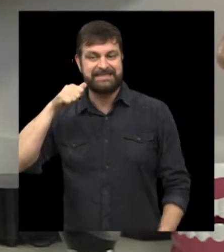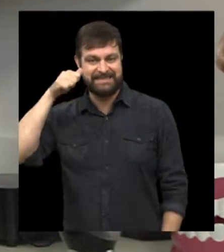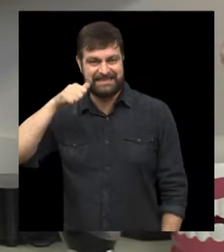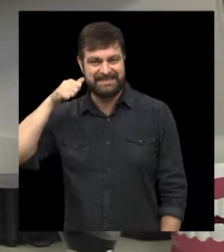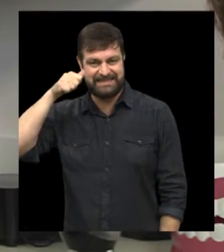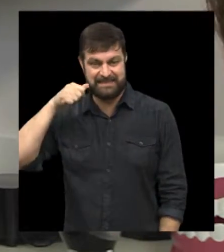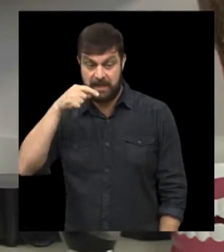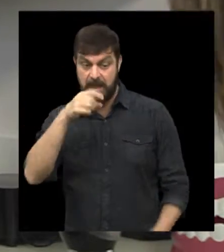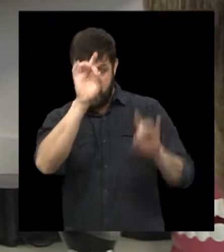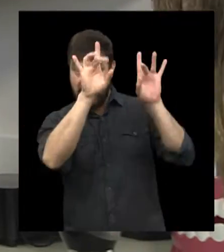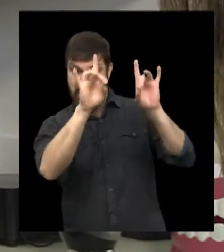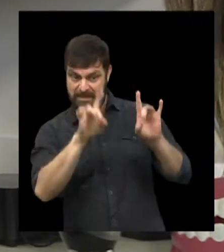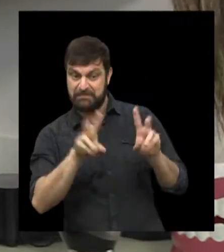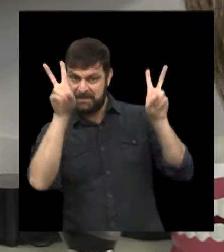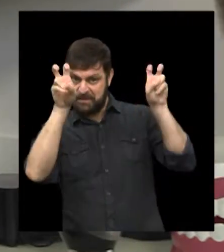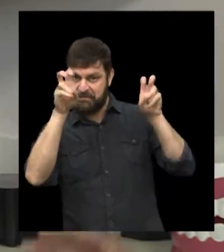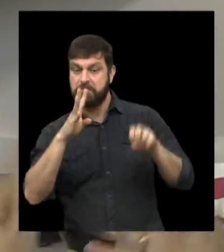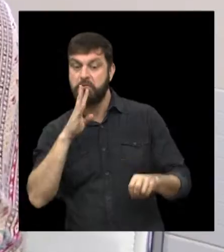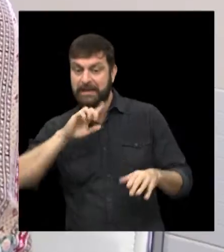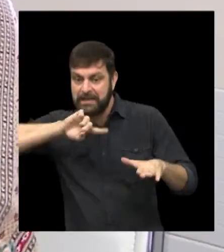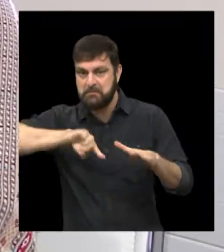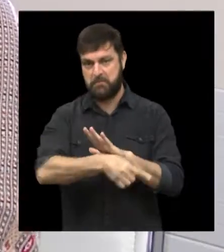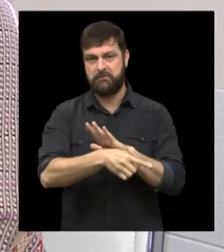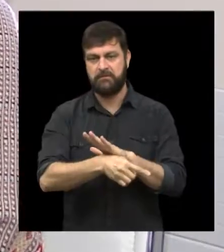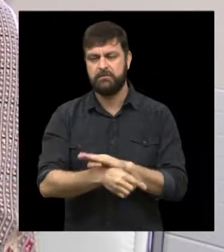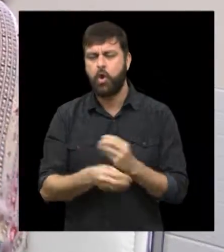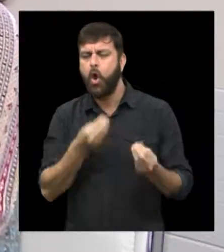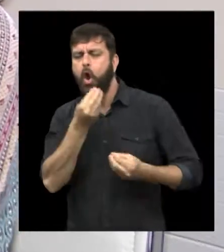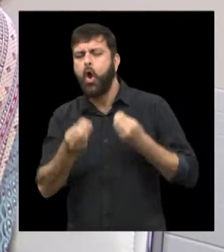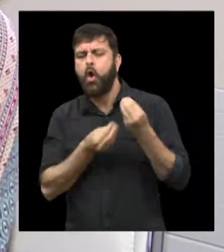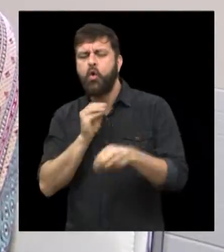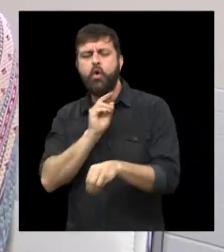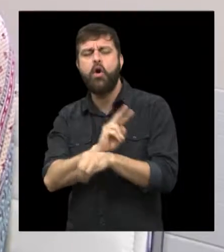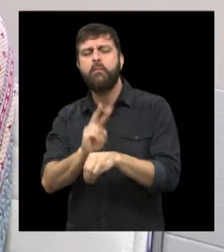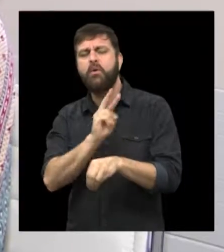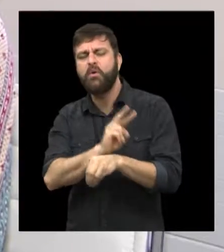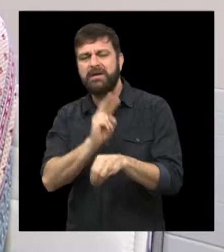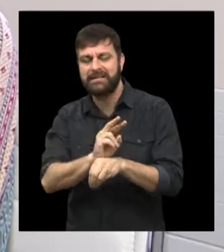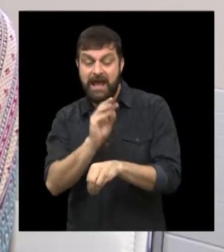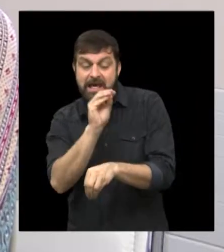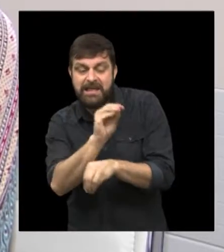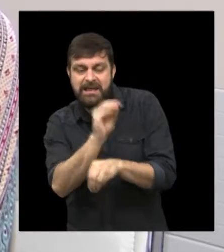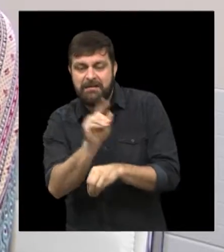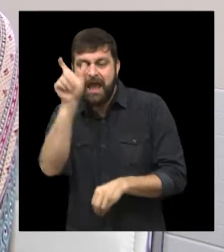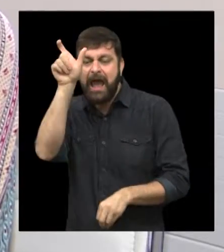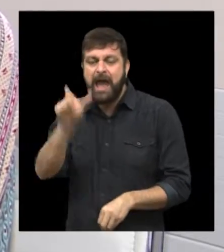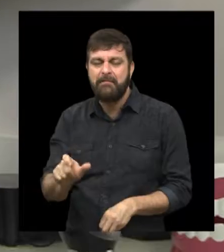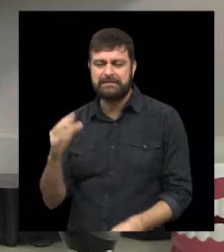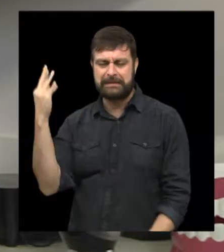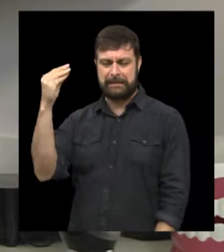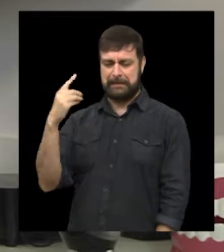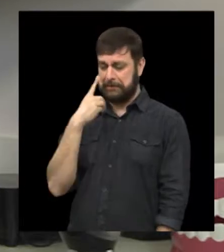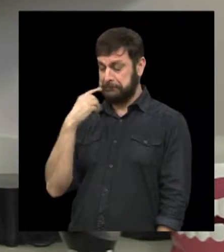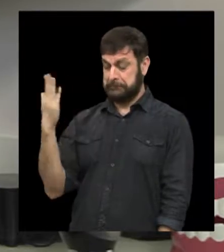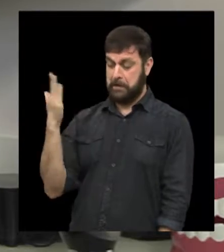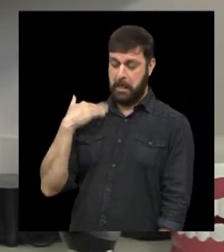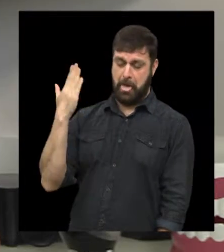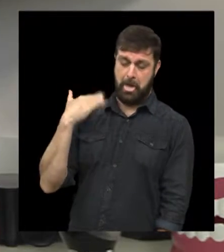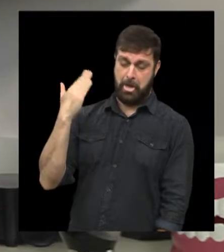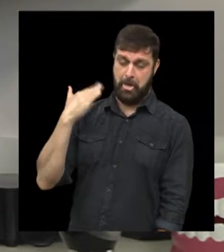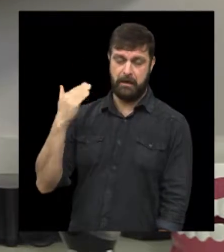Duarte da Conceição, que é especialista no assunto. E quais os tratamentos possíveis para quem tem mau hábito? Então,